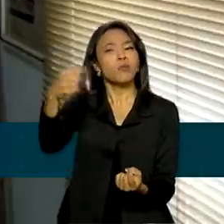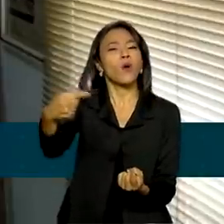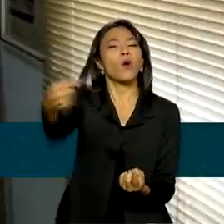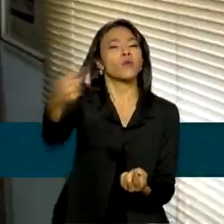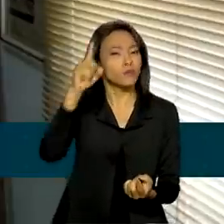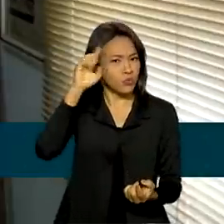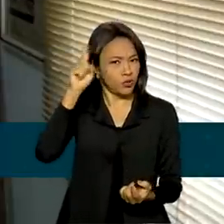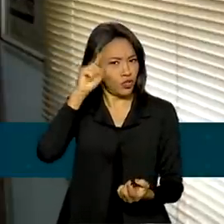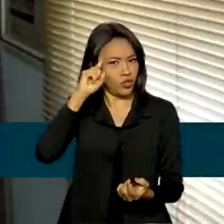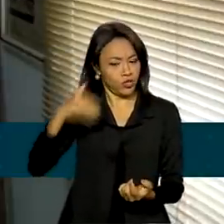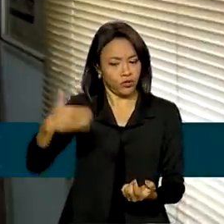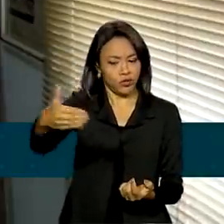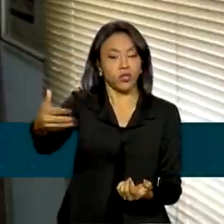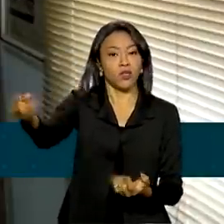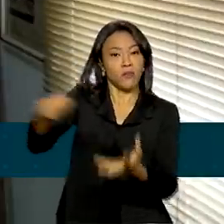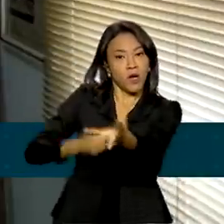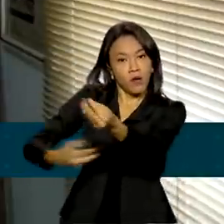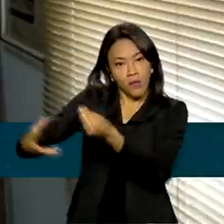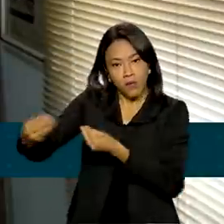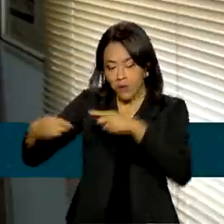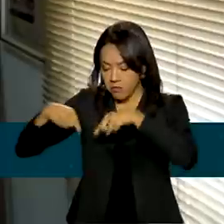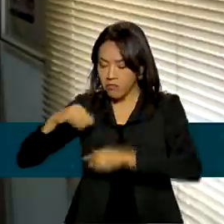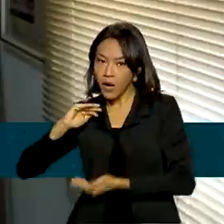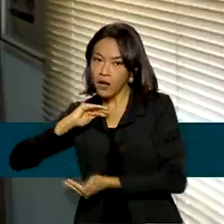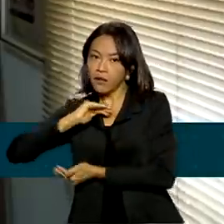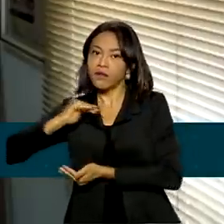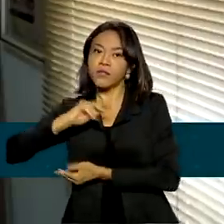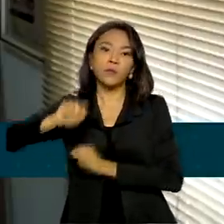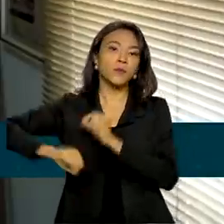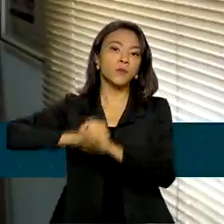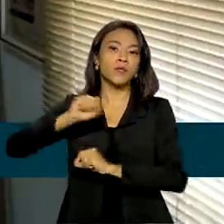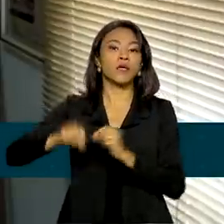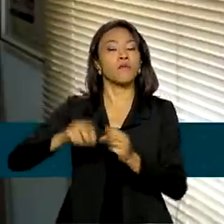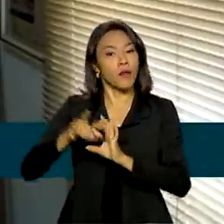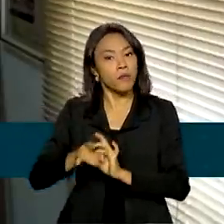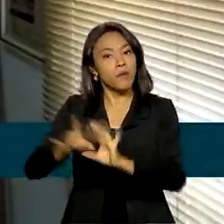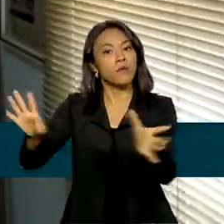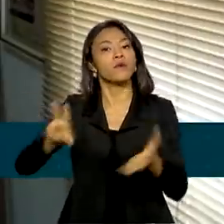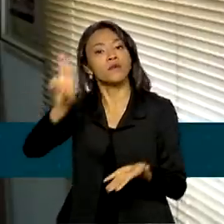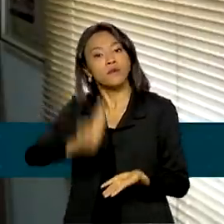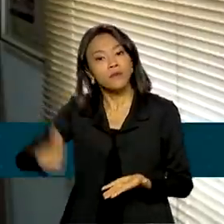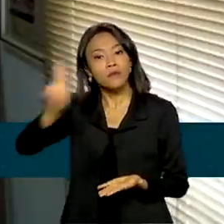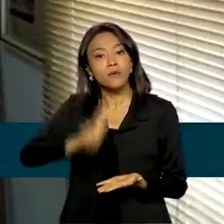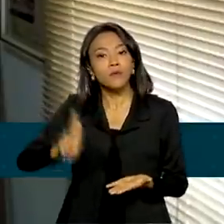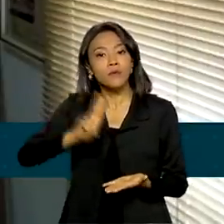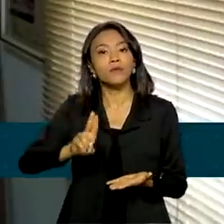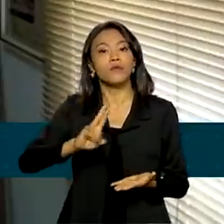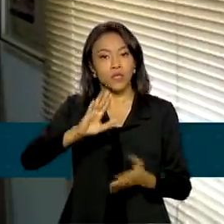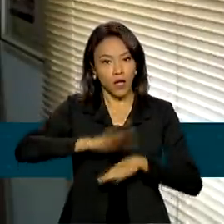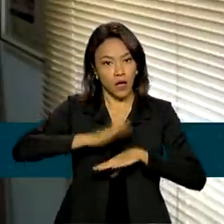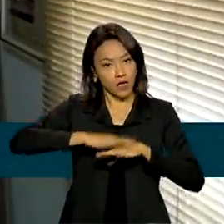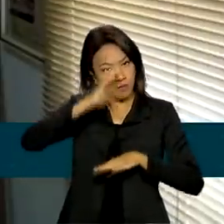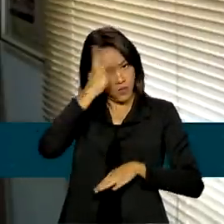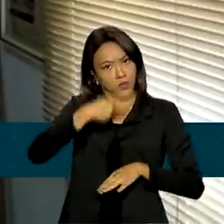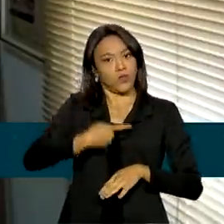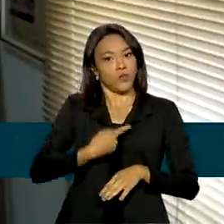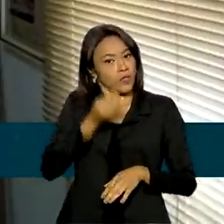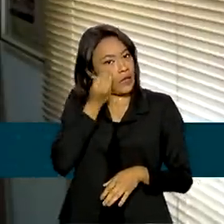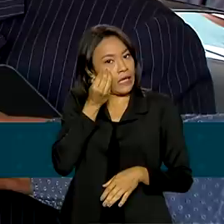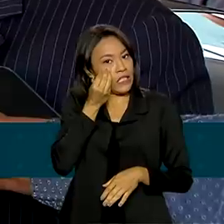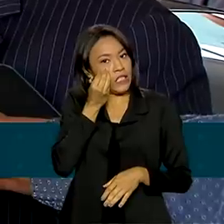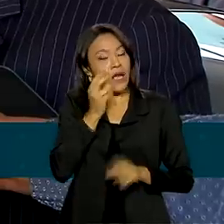dias à Anvisa documentos para a regulamentação do uso no Brasil de autotestes vendidos em